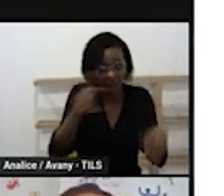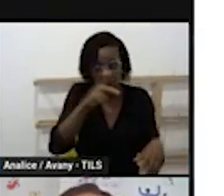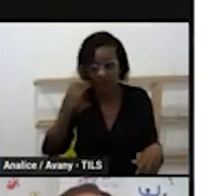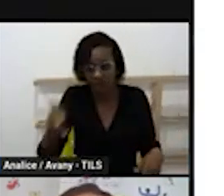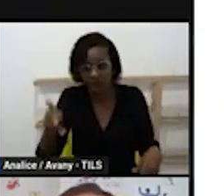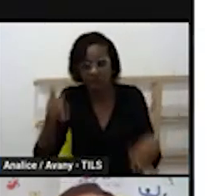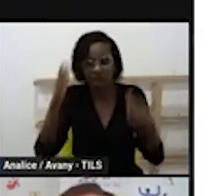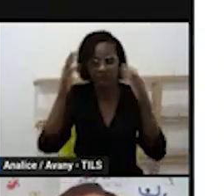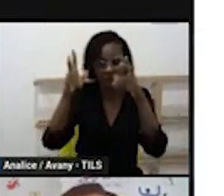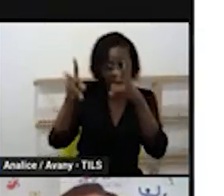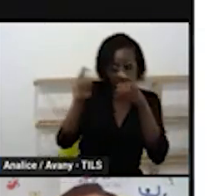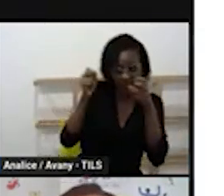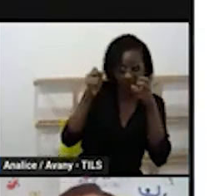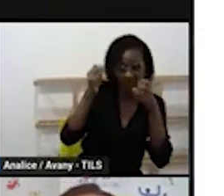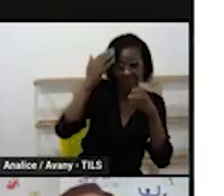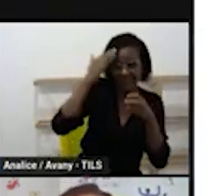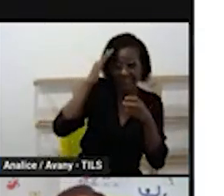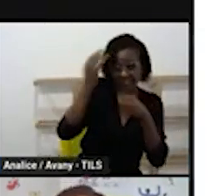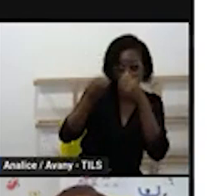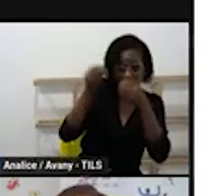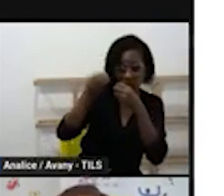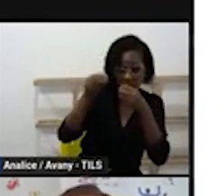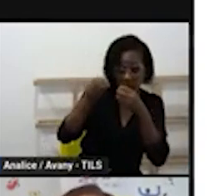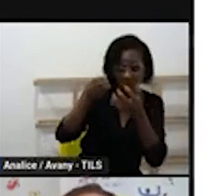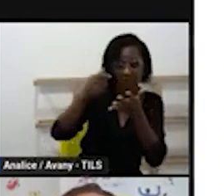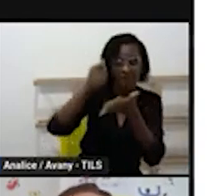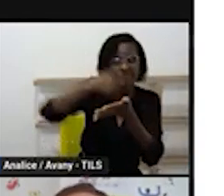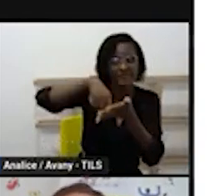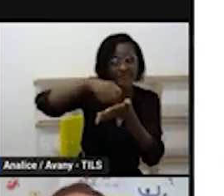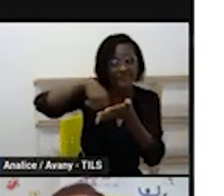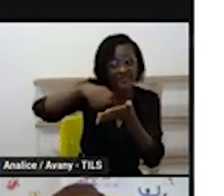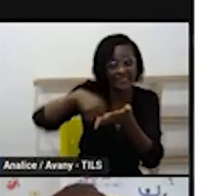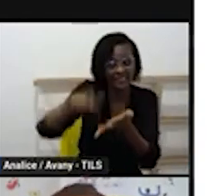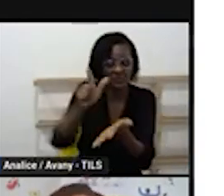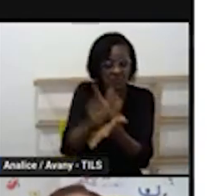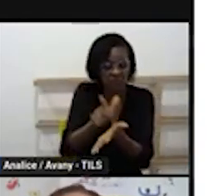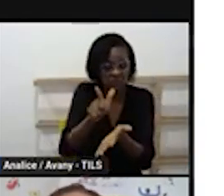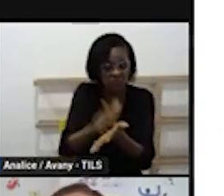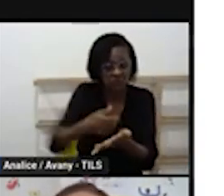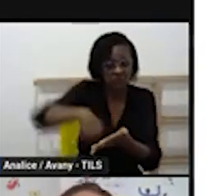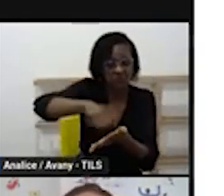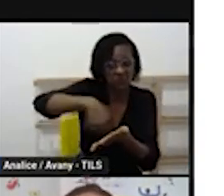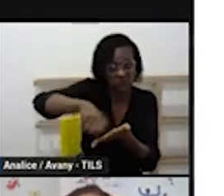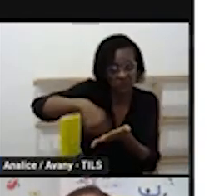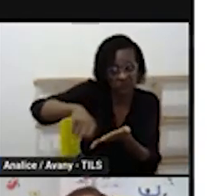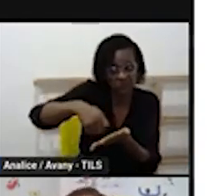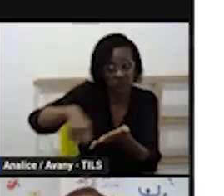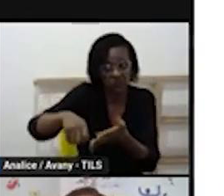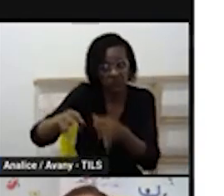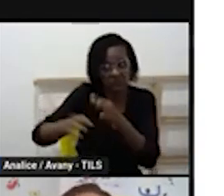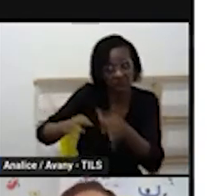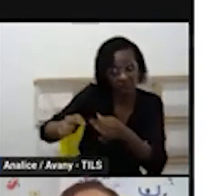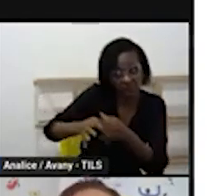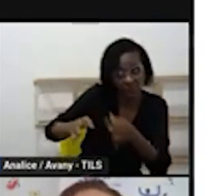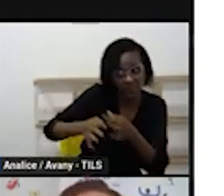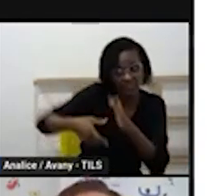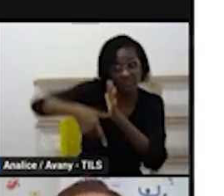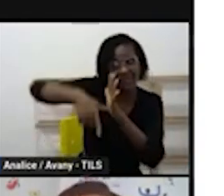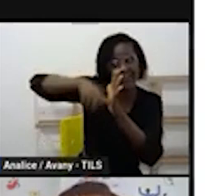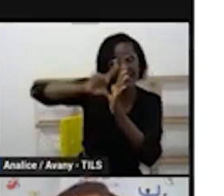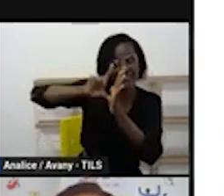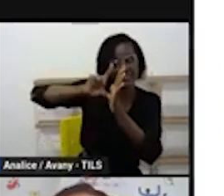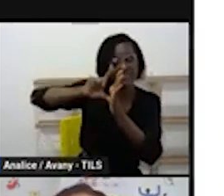então tudo isso tem que ser planejado lembrando que tudo que a gente faz na educação infantil tem um